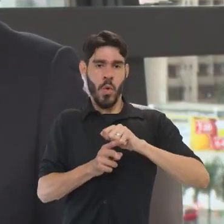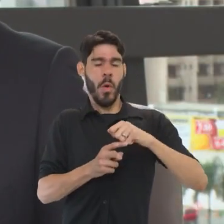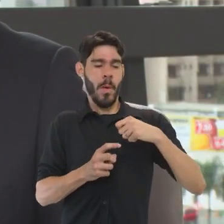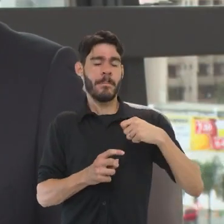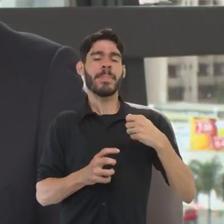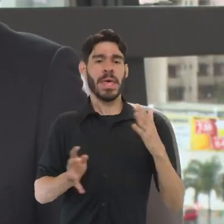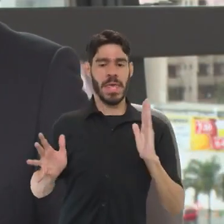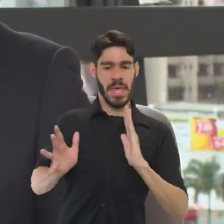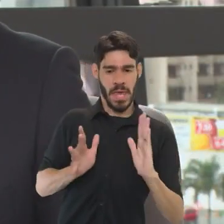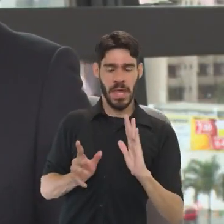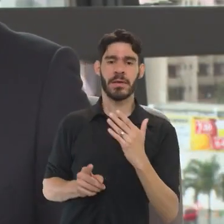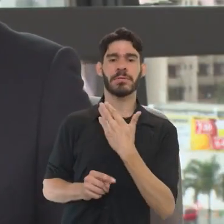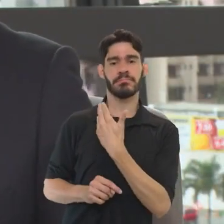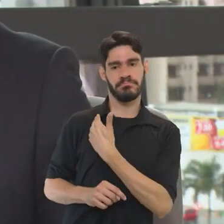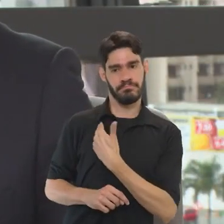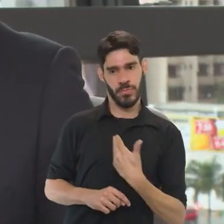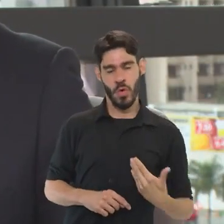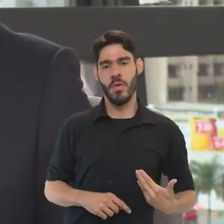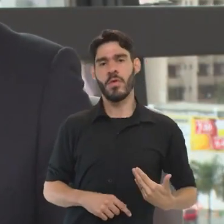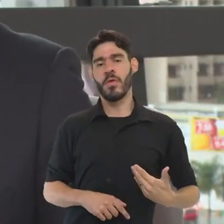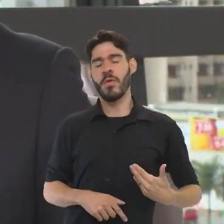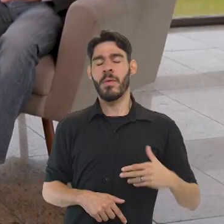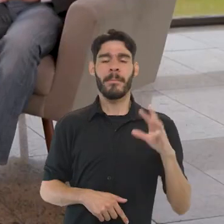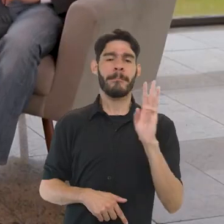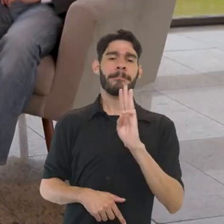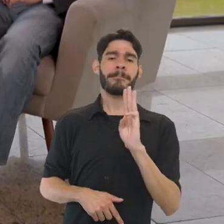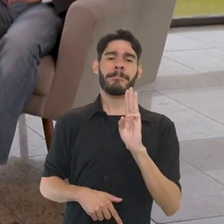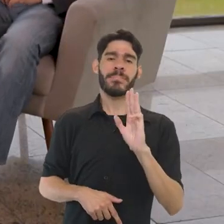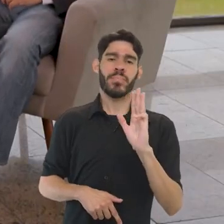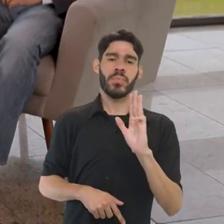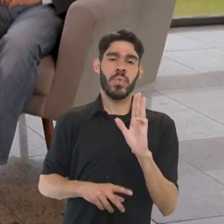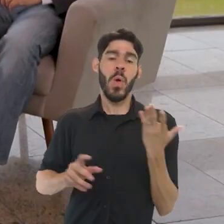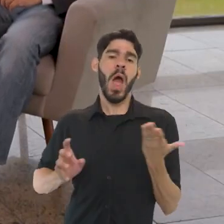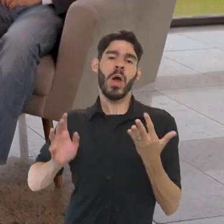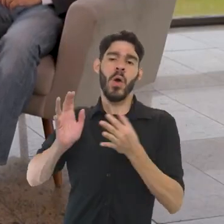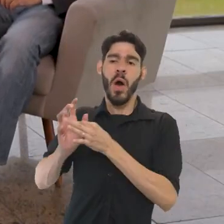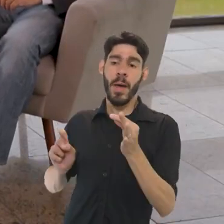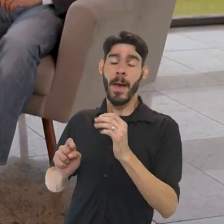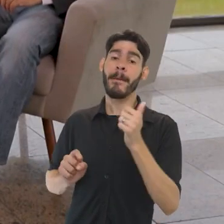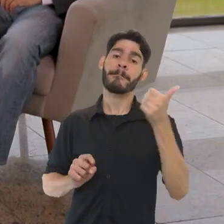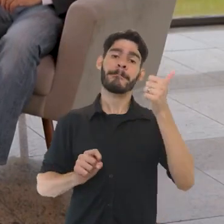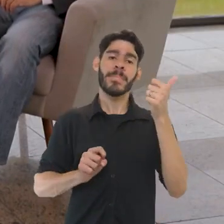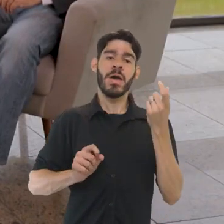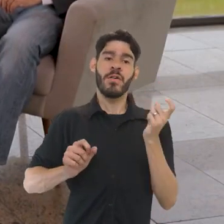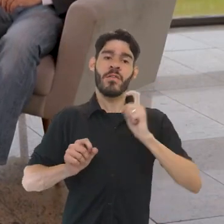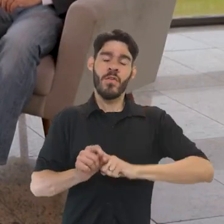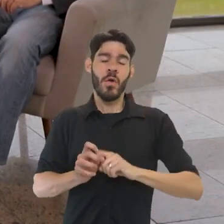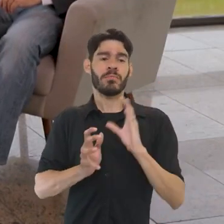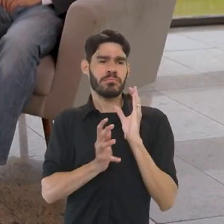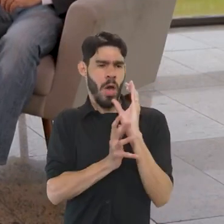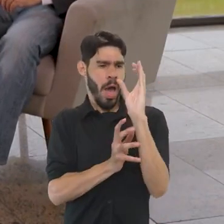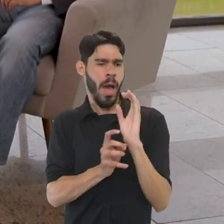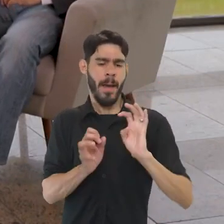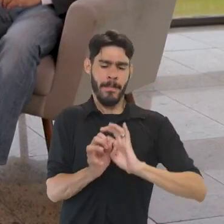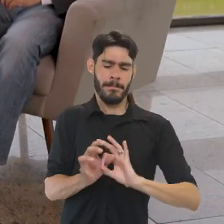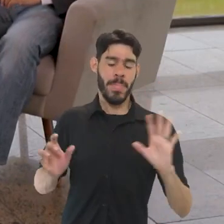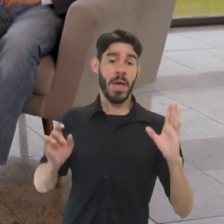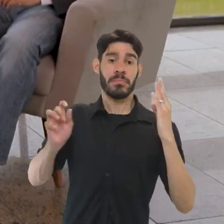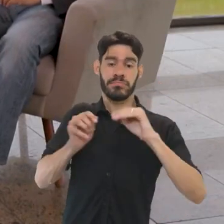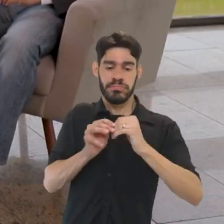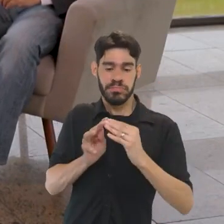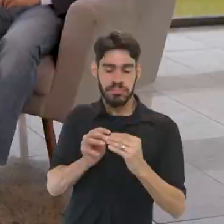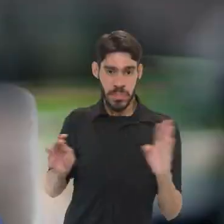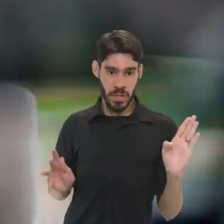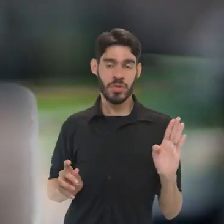do governo do presidente Lula que podem ser destacadas, que vale a pena a gente destacar aqui? A primeira entrega foi a recomposição orçamentária, que nos permitiu